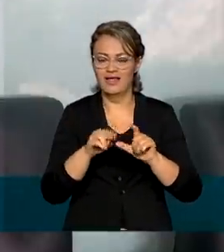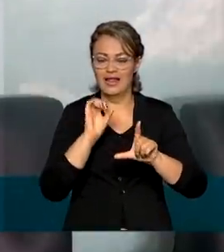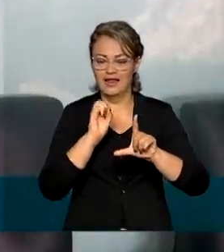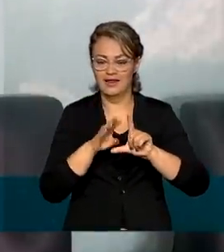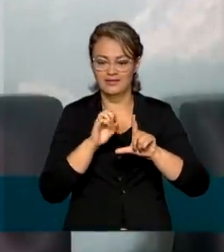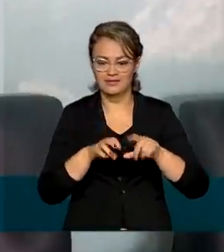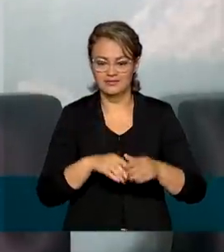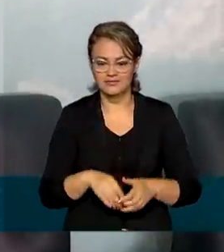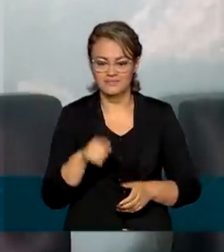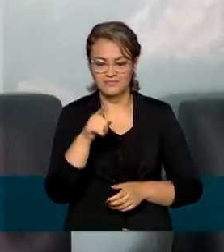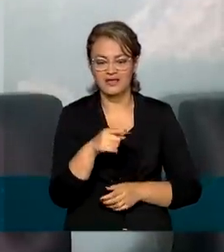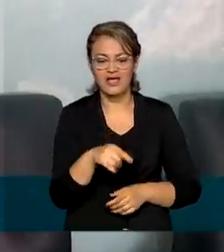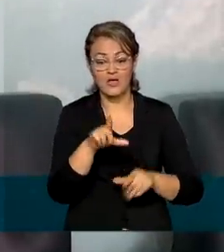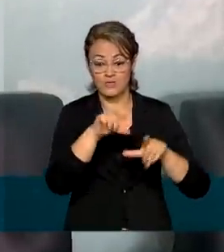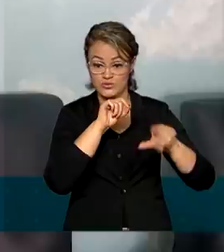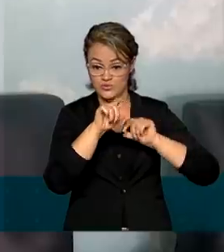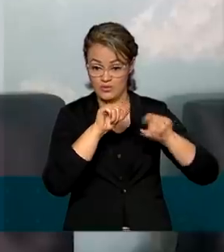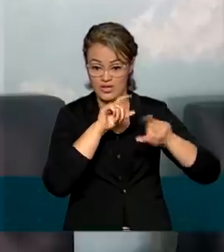Pará.